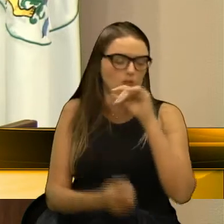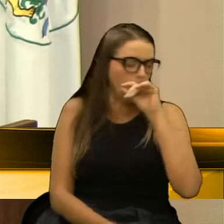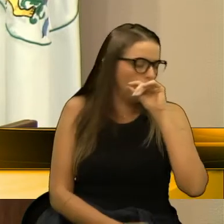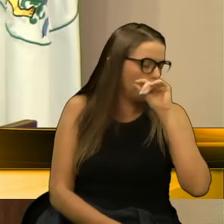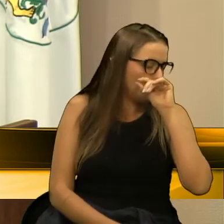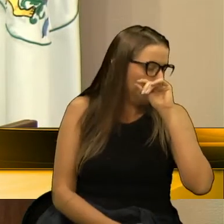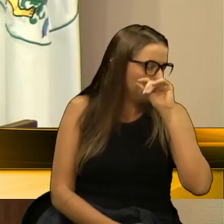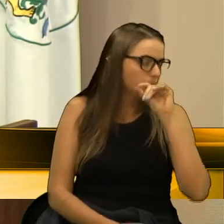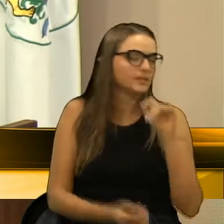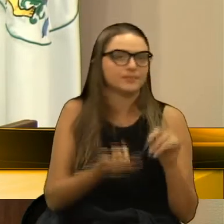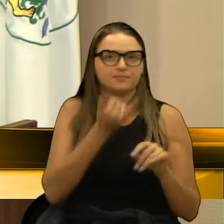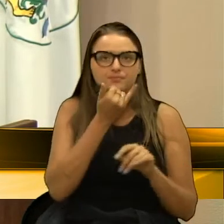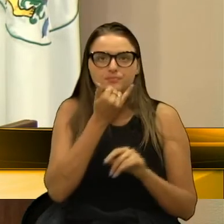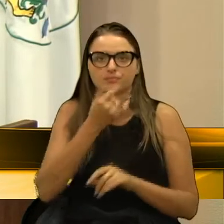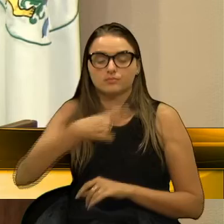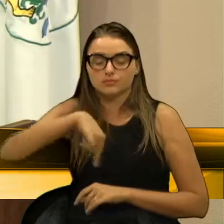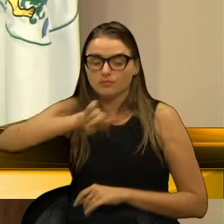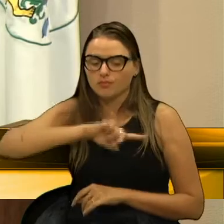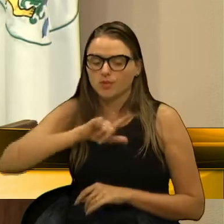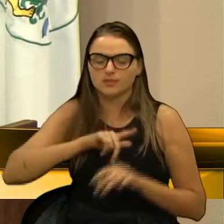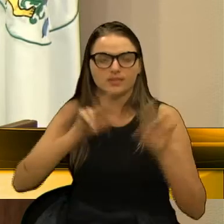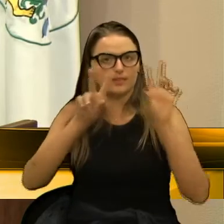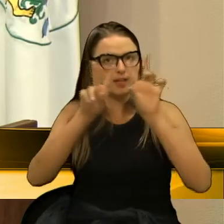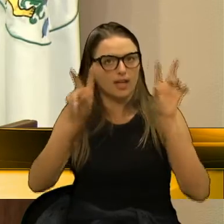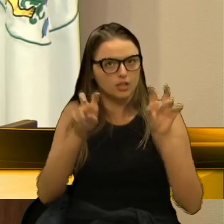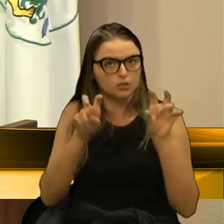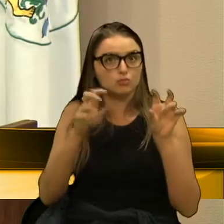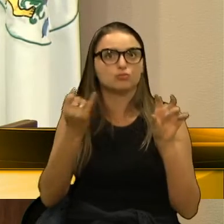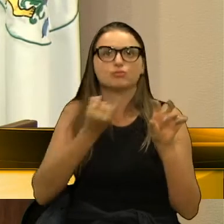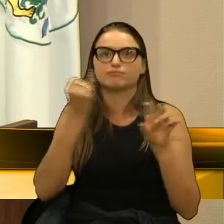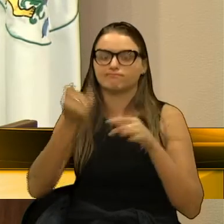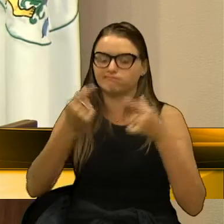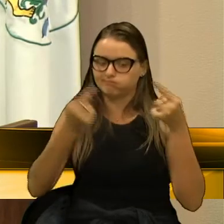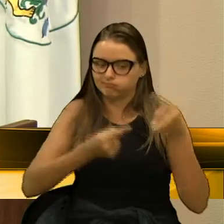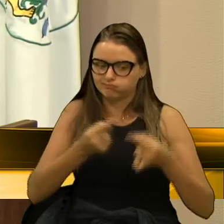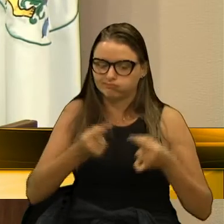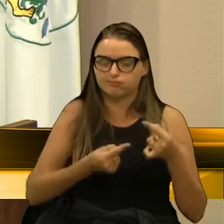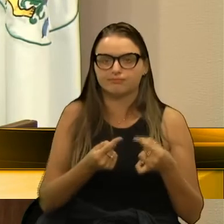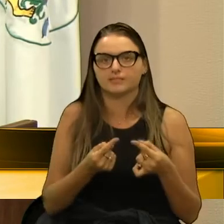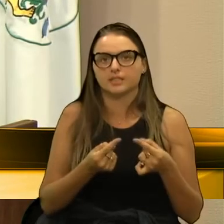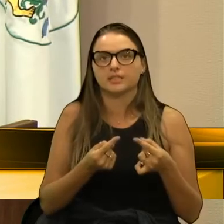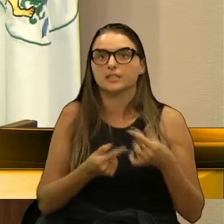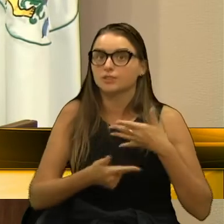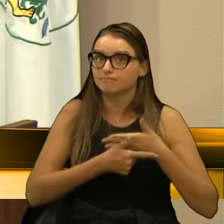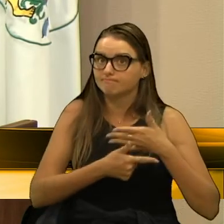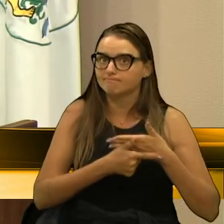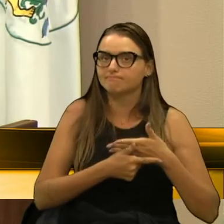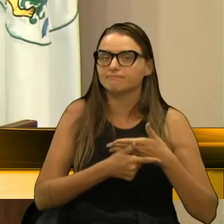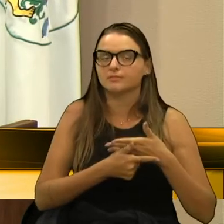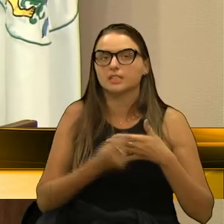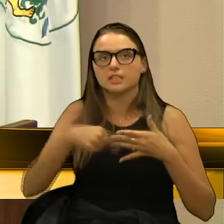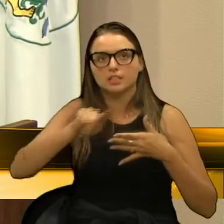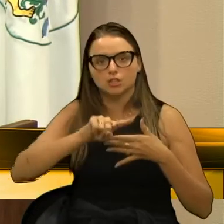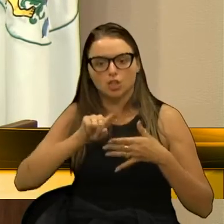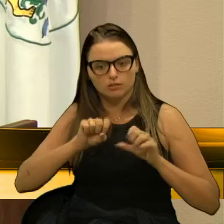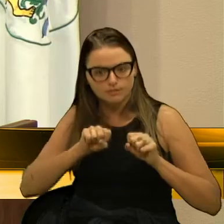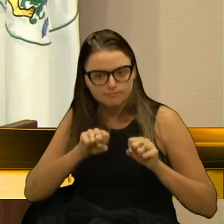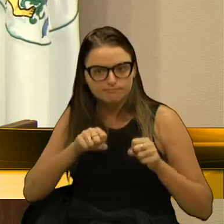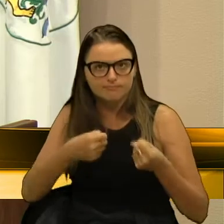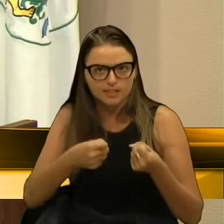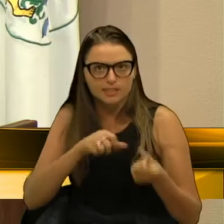Nós tivemos muitos assuntos polêmicos, impopulares, e que nós tivemos que enfrentar, e vocês